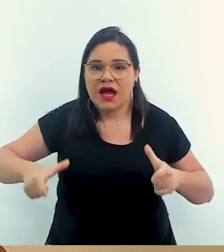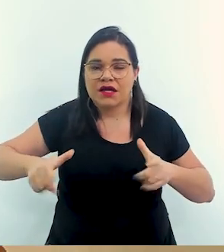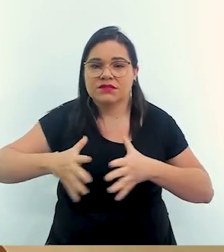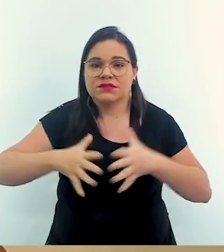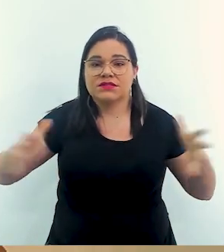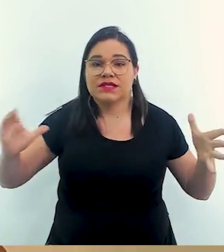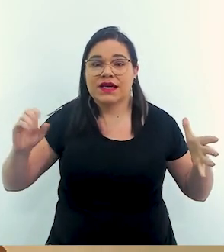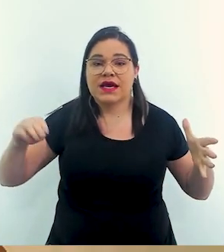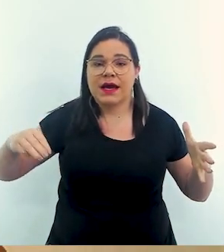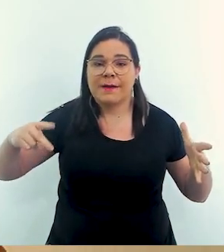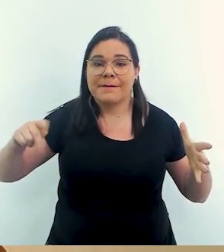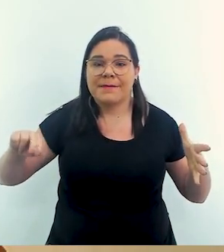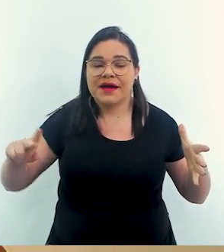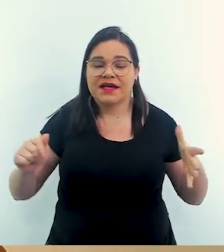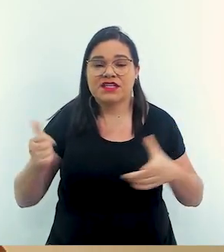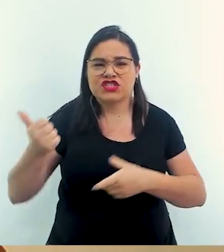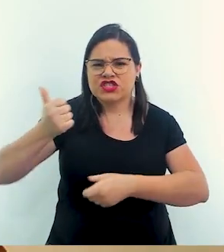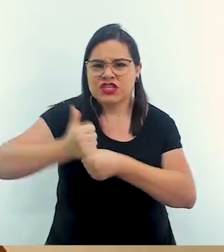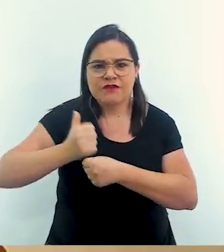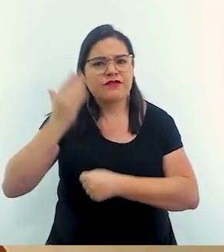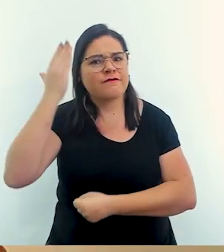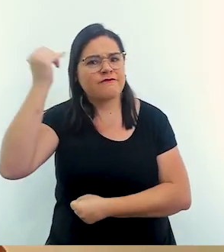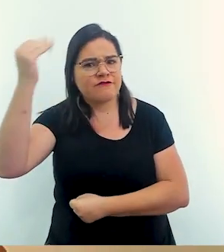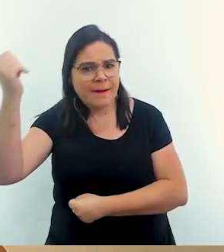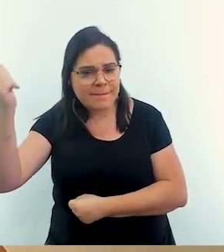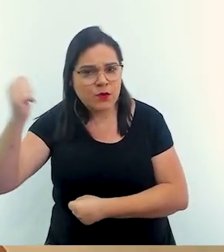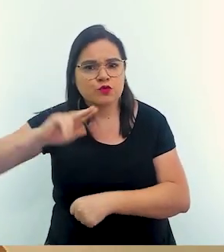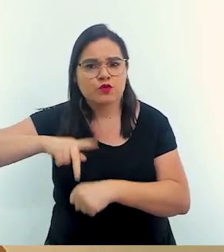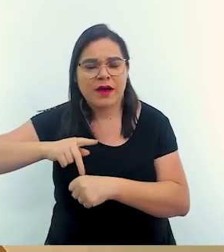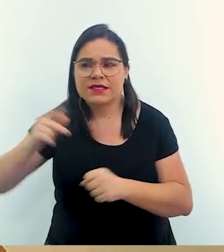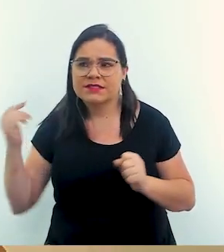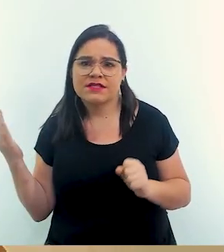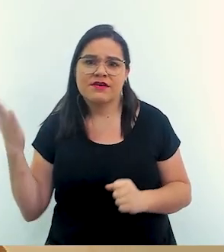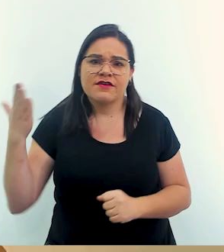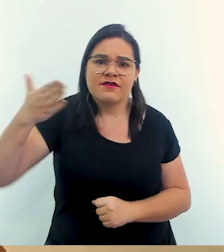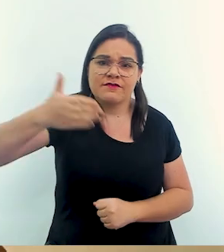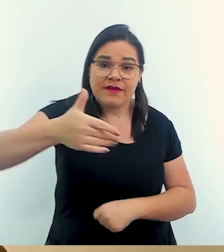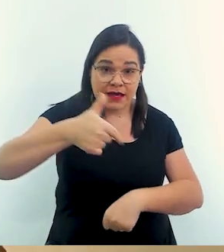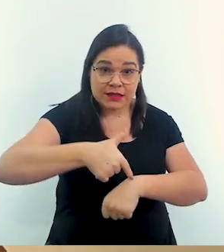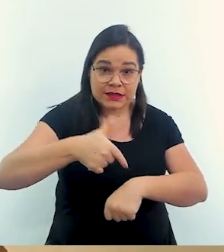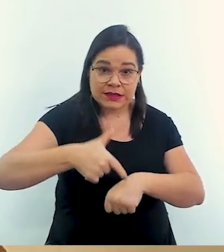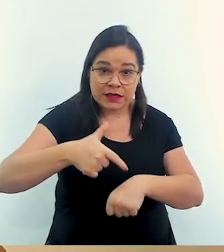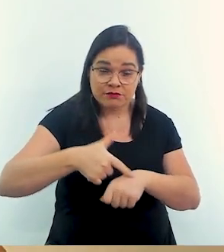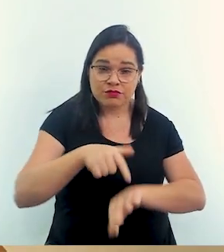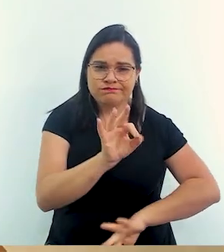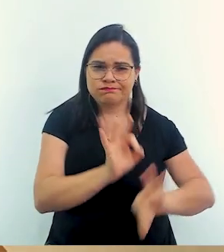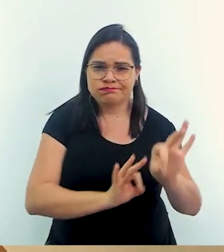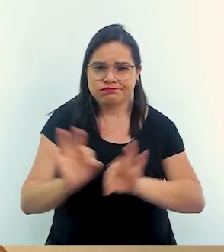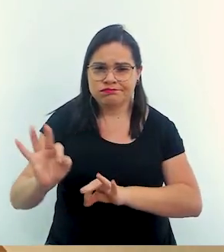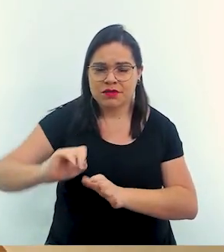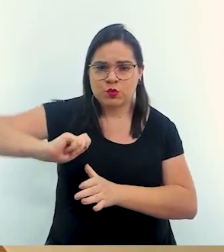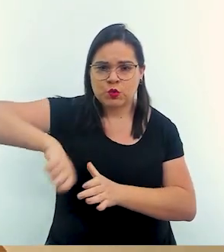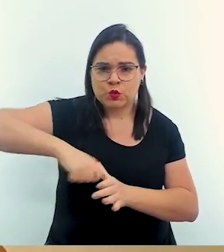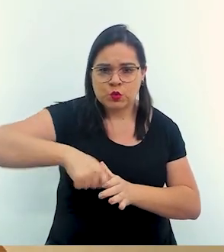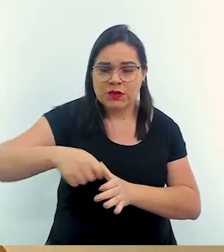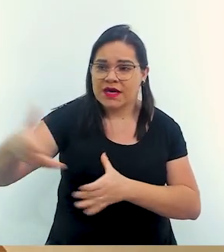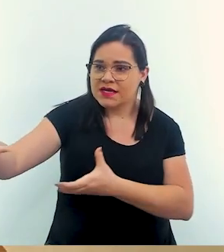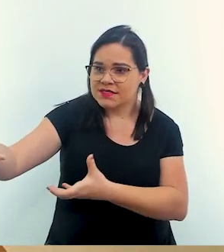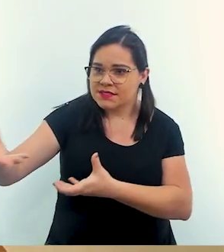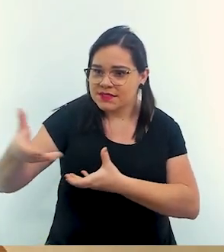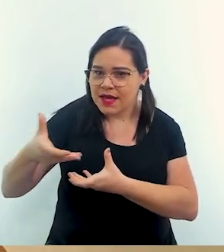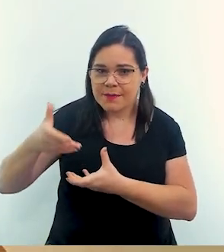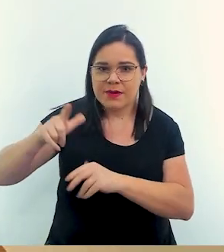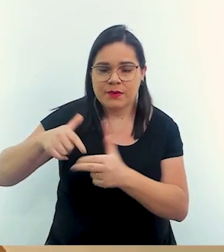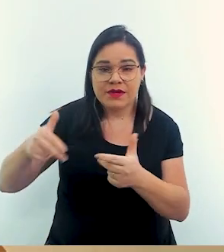grandes estruturas onde muitas vezes chefes renomados daqueles países vão para lá para doar o tempo dele recebem a